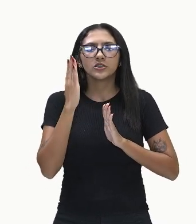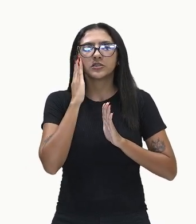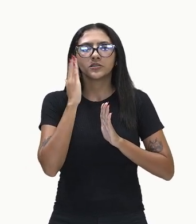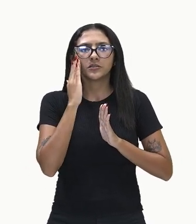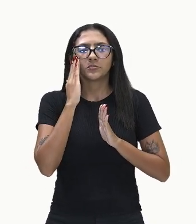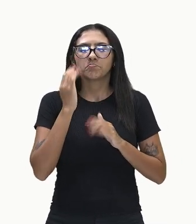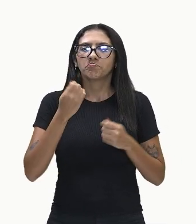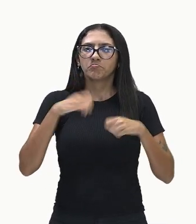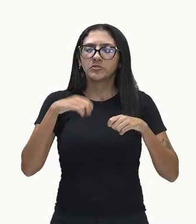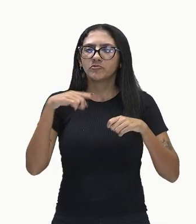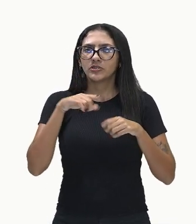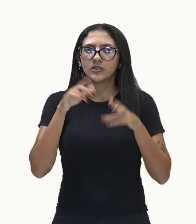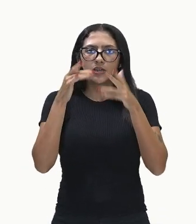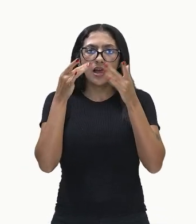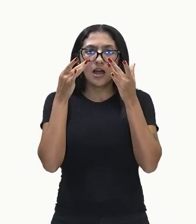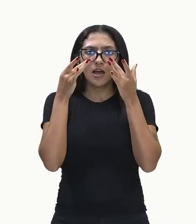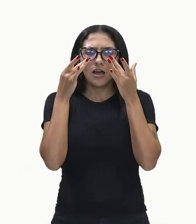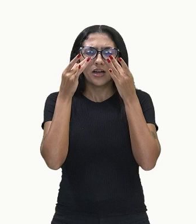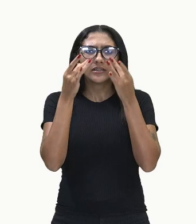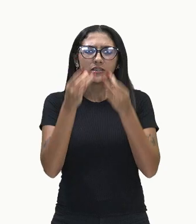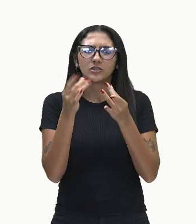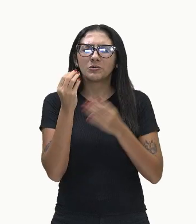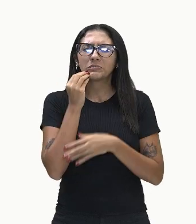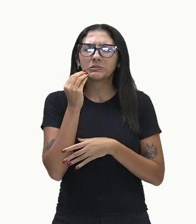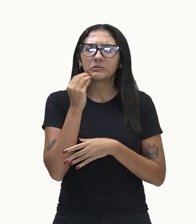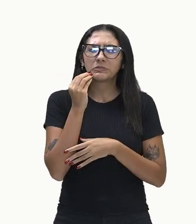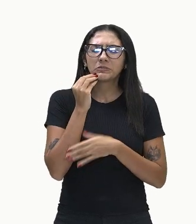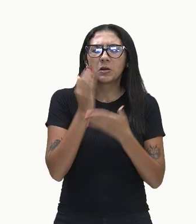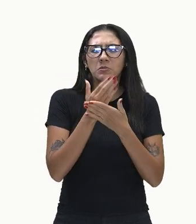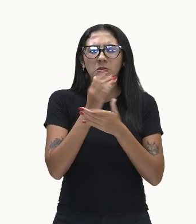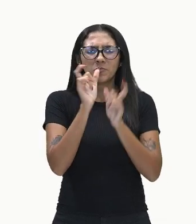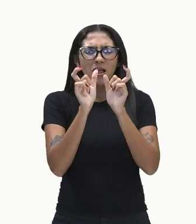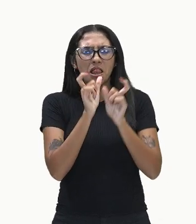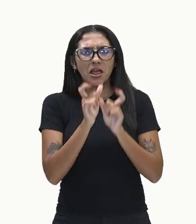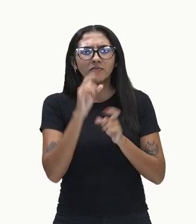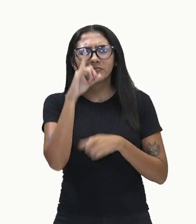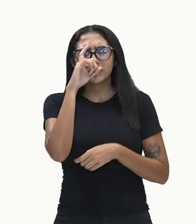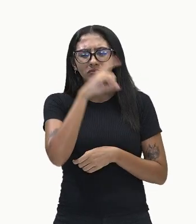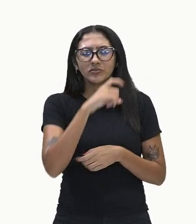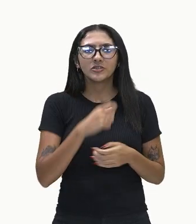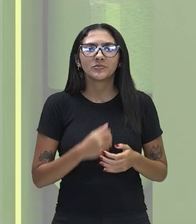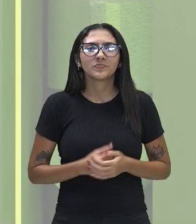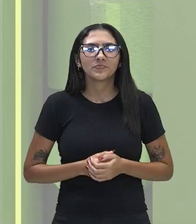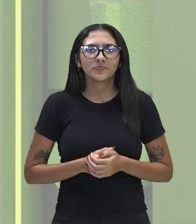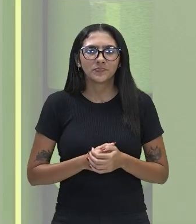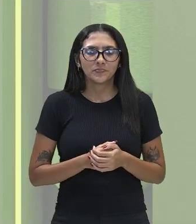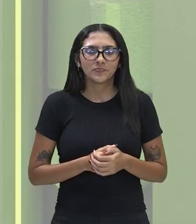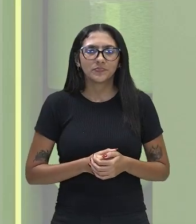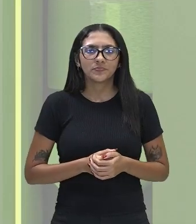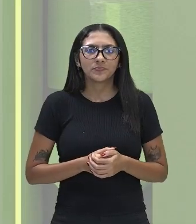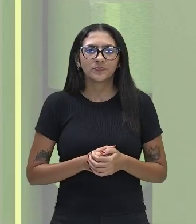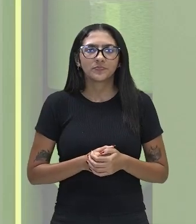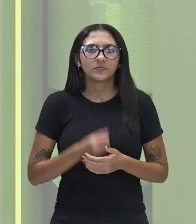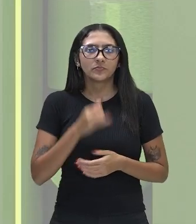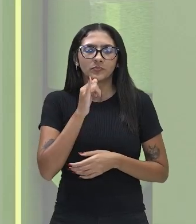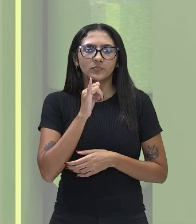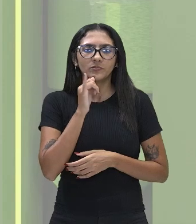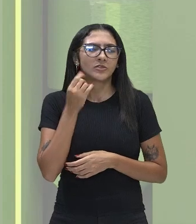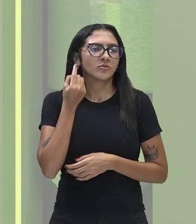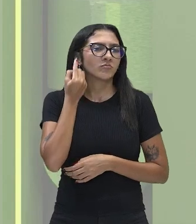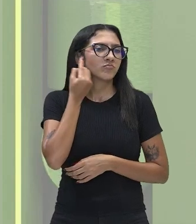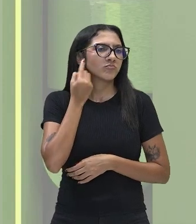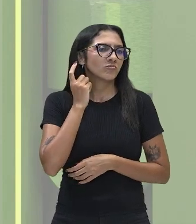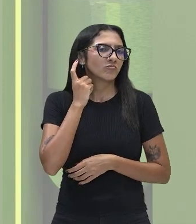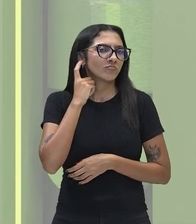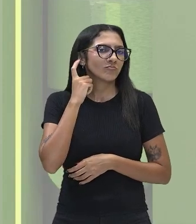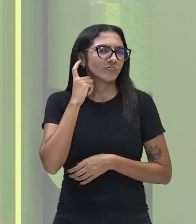prestem atenção para tentar entender melhor algumas palavras. O canal auditivo é o buraco do ouvido,